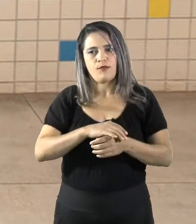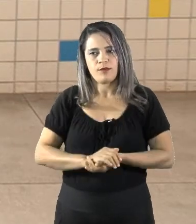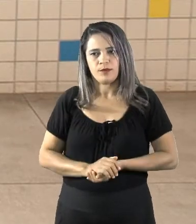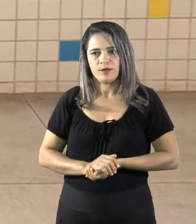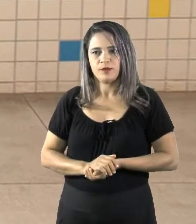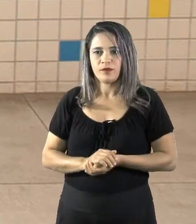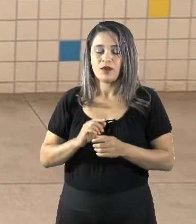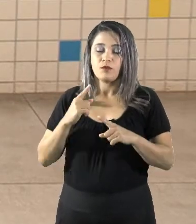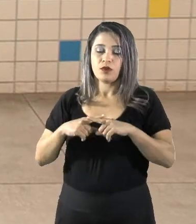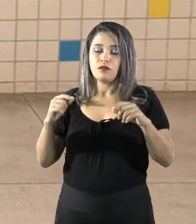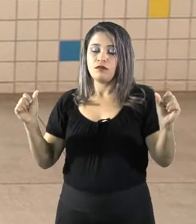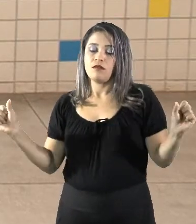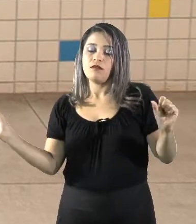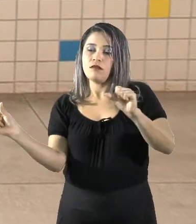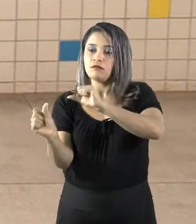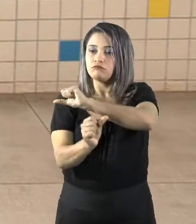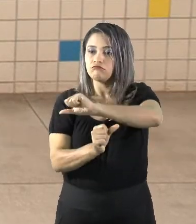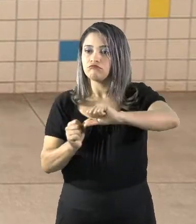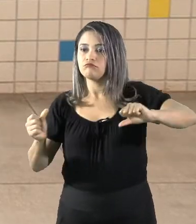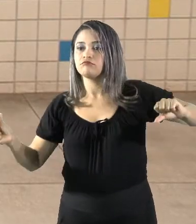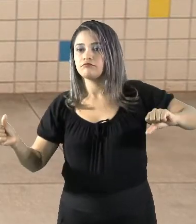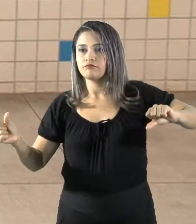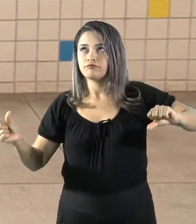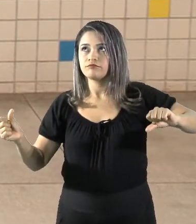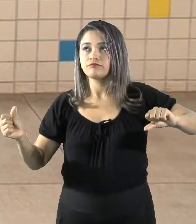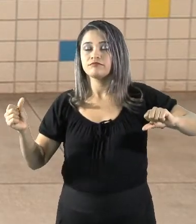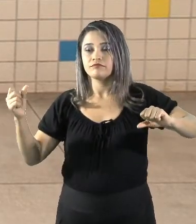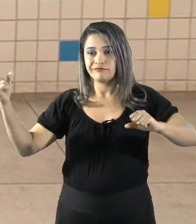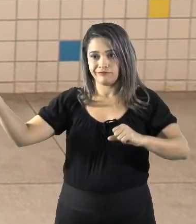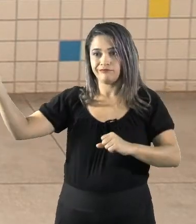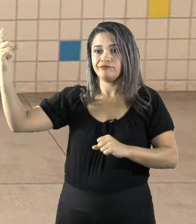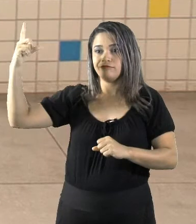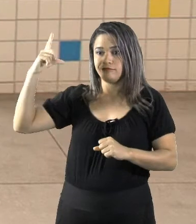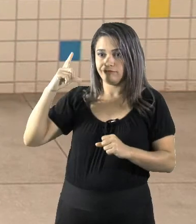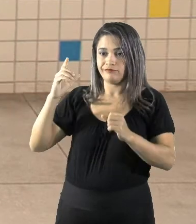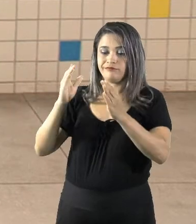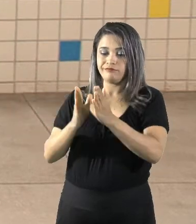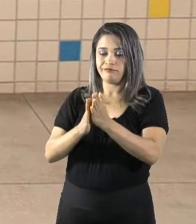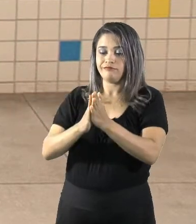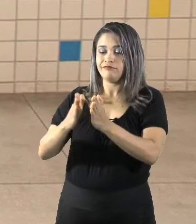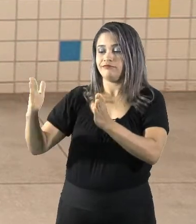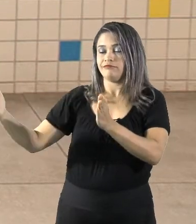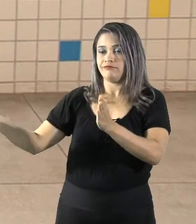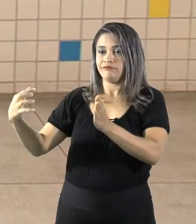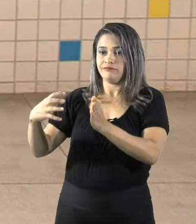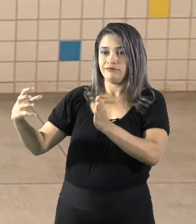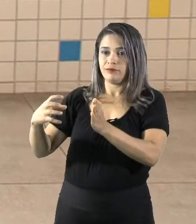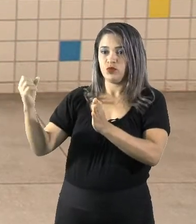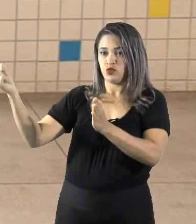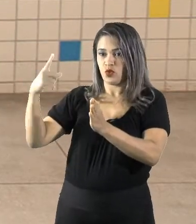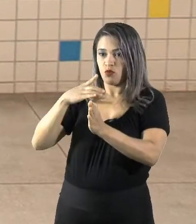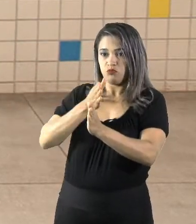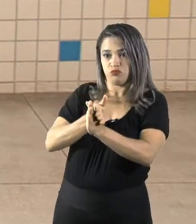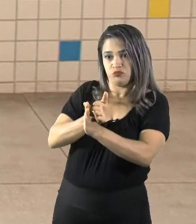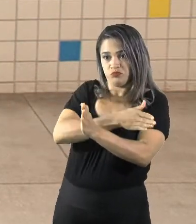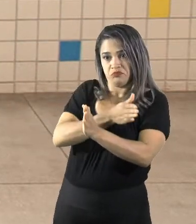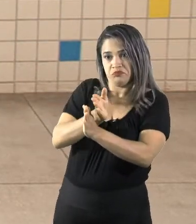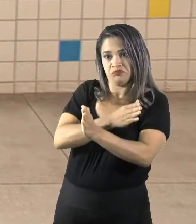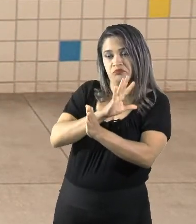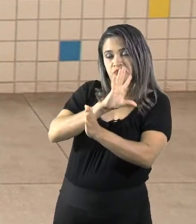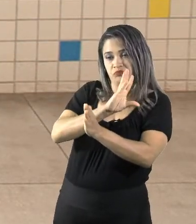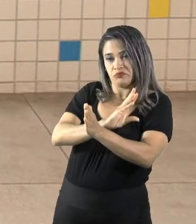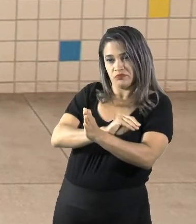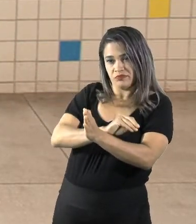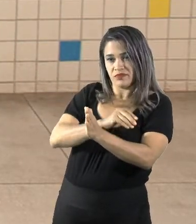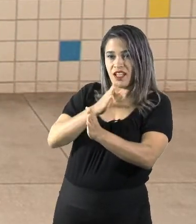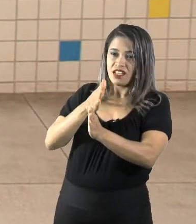contrário da incisão de raios solares. Então, ele recebe uma fase mais escura. Em algumas localidades, está bem no